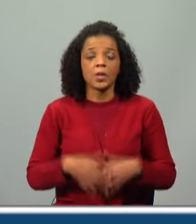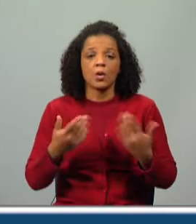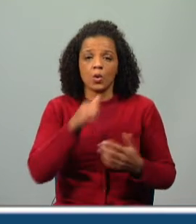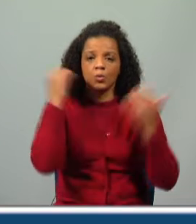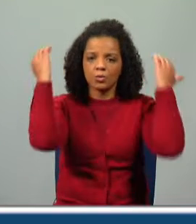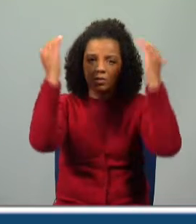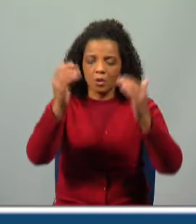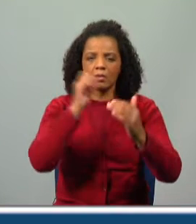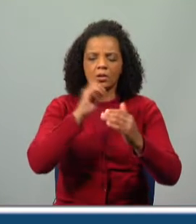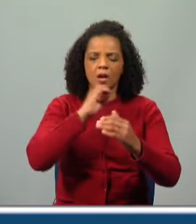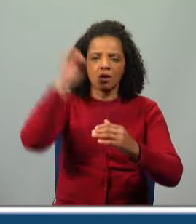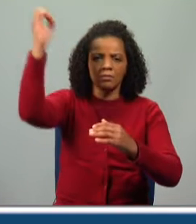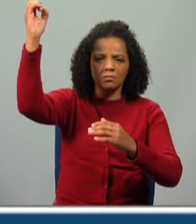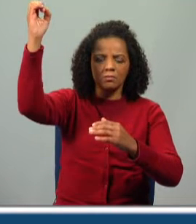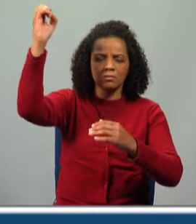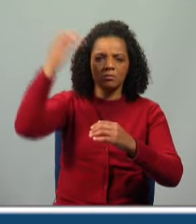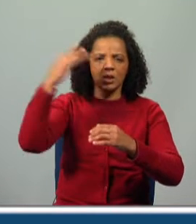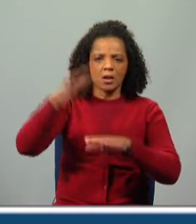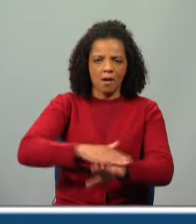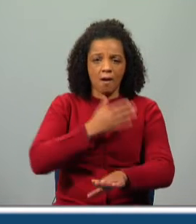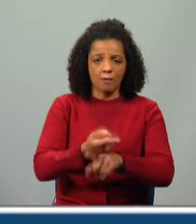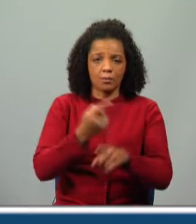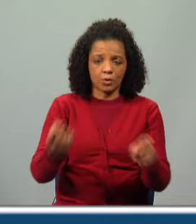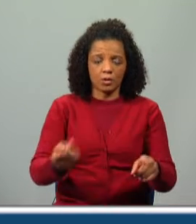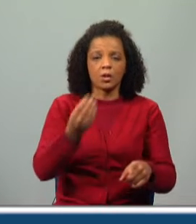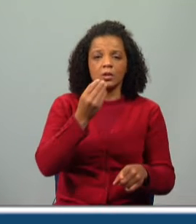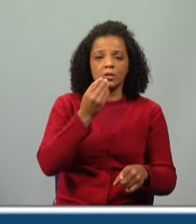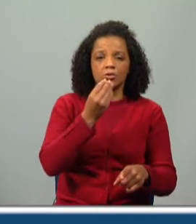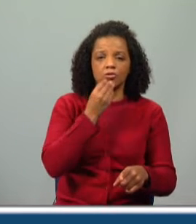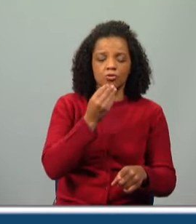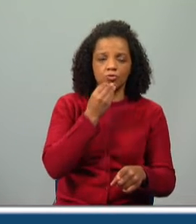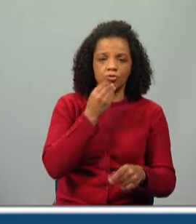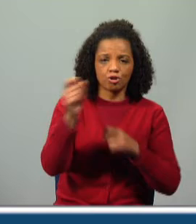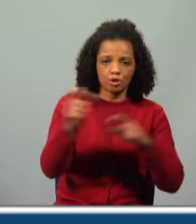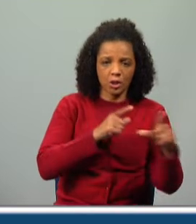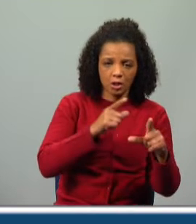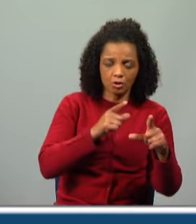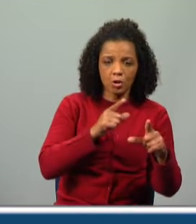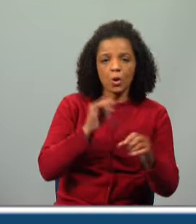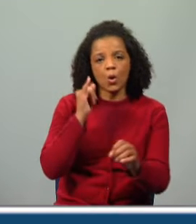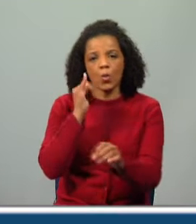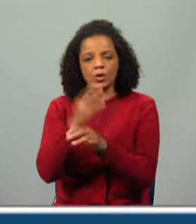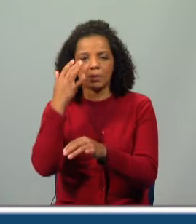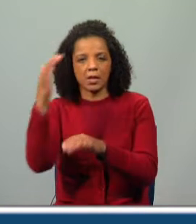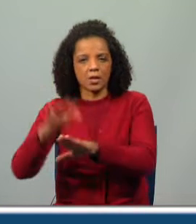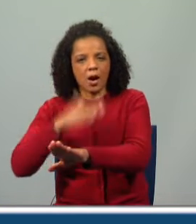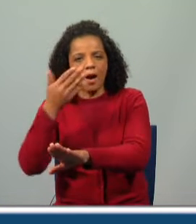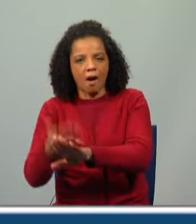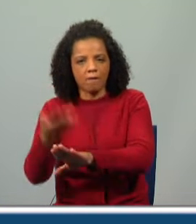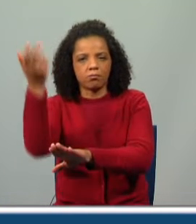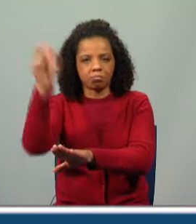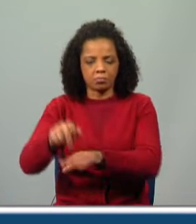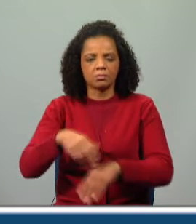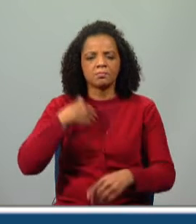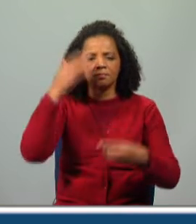o céu ficaria ainda mais brilhante, porque quando a girafa comia as estrelas, nasciam outras mais brilhantes? Qual é que achas que é a